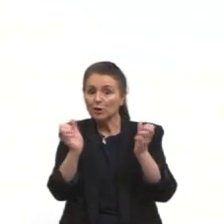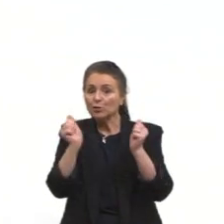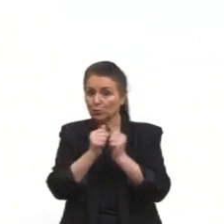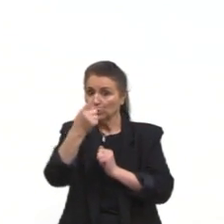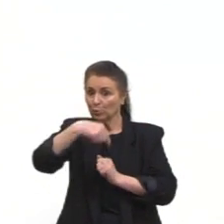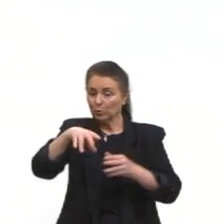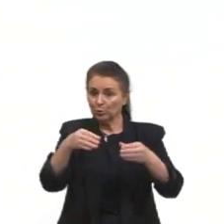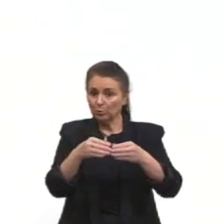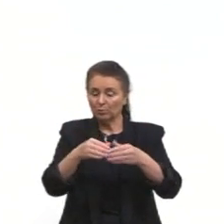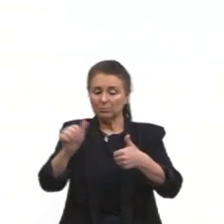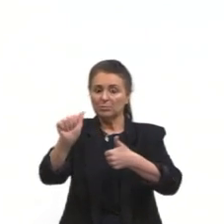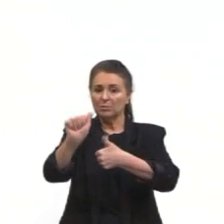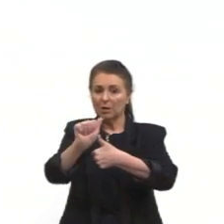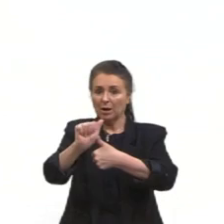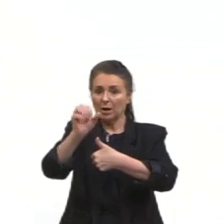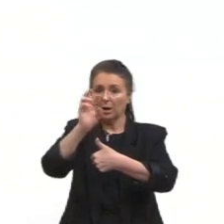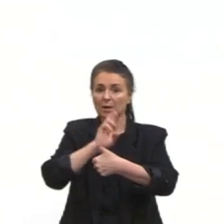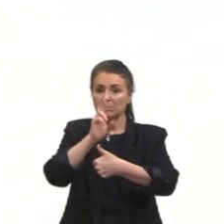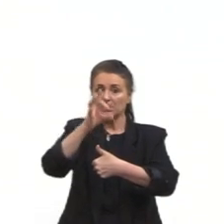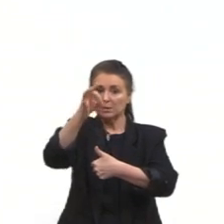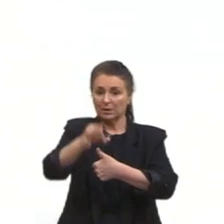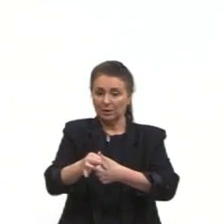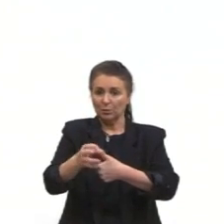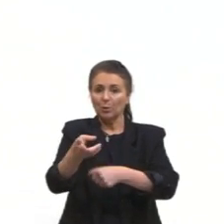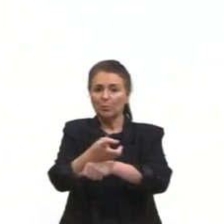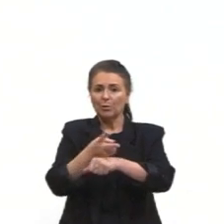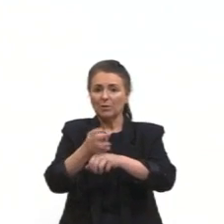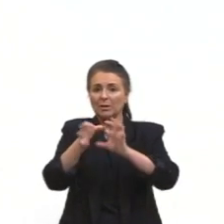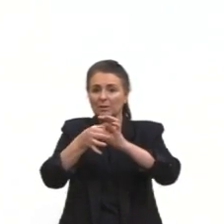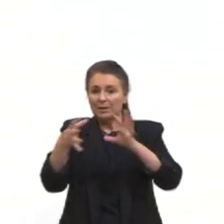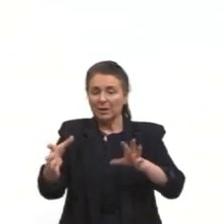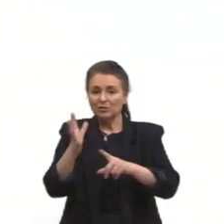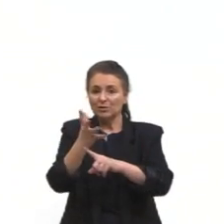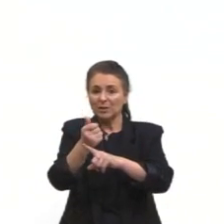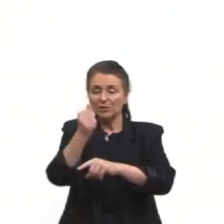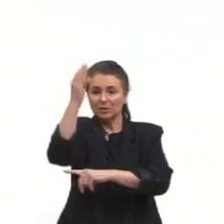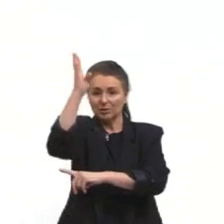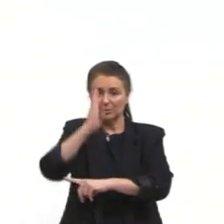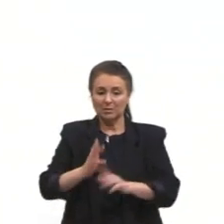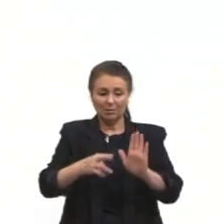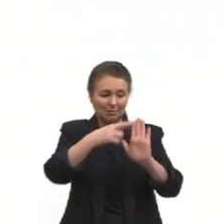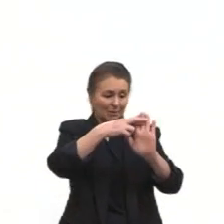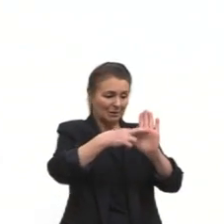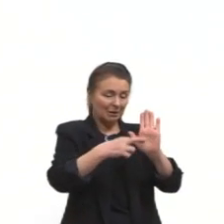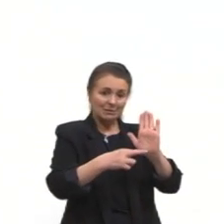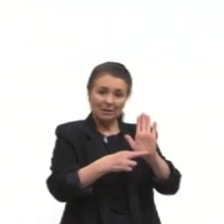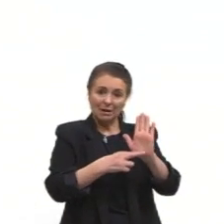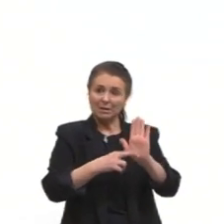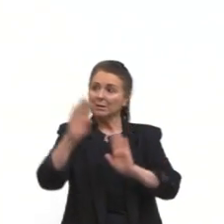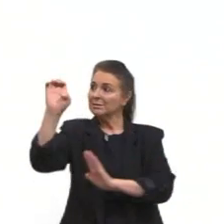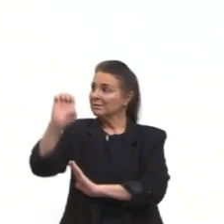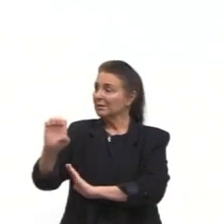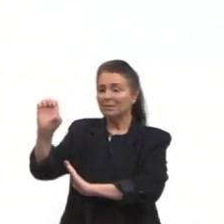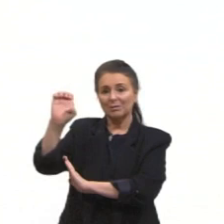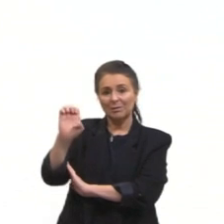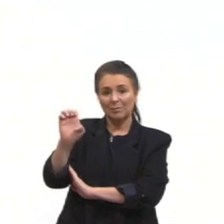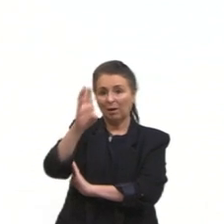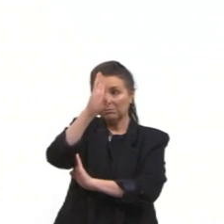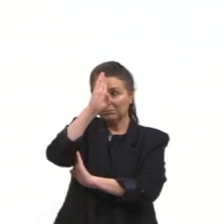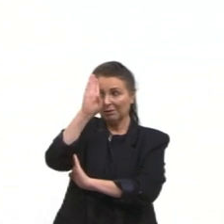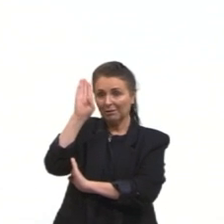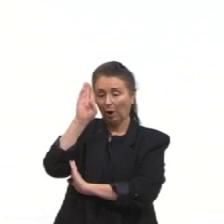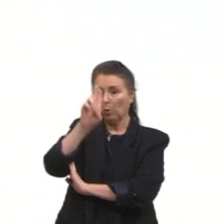Alternativa A. Buscar a liberdade da arte brasileira, das normas acadêmicas europeias, valorizando as cores,